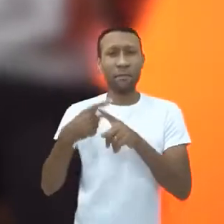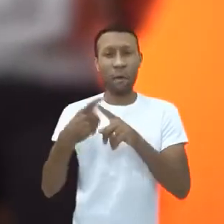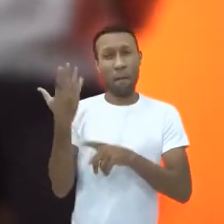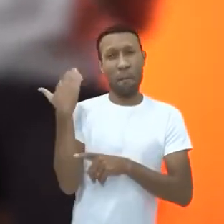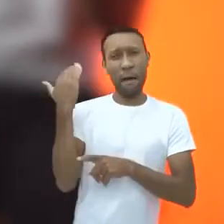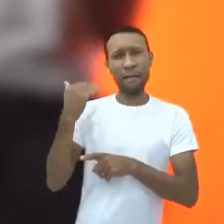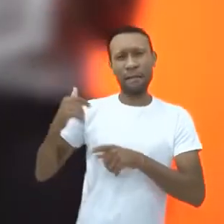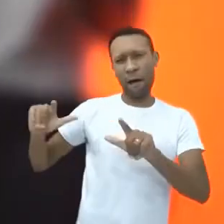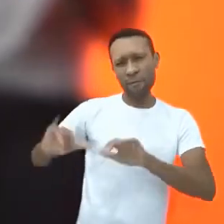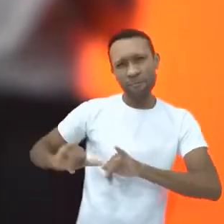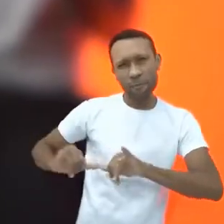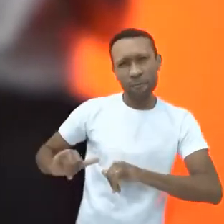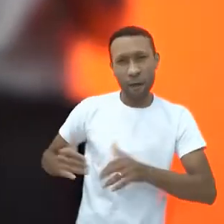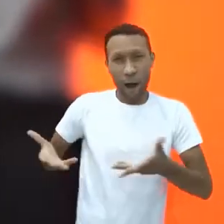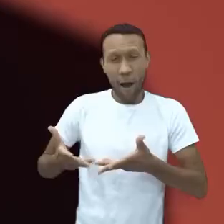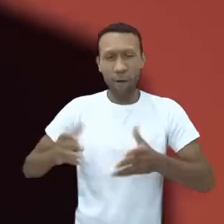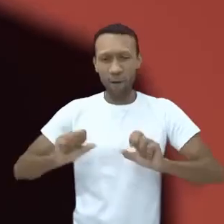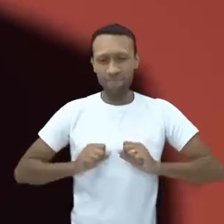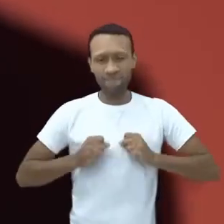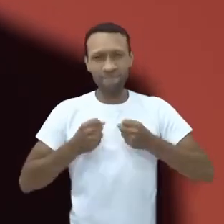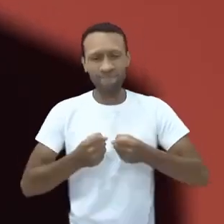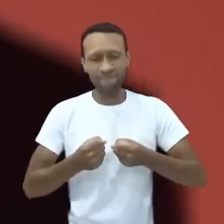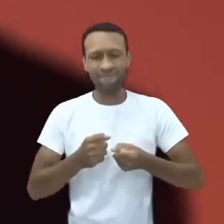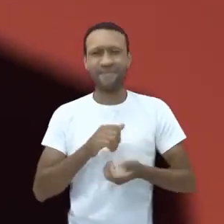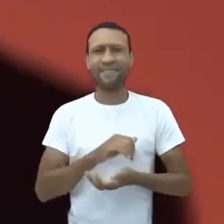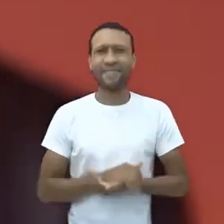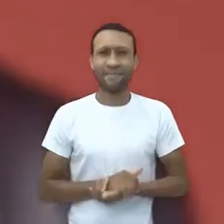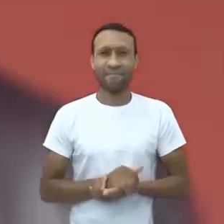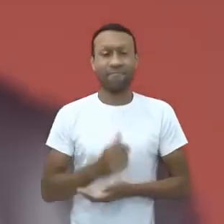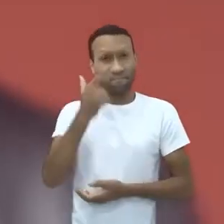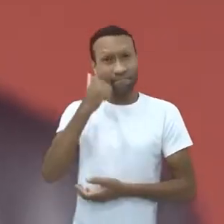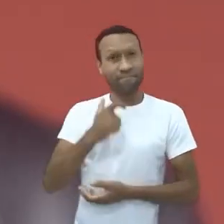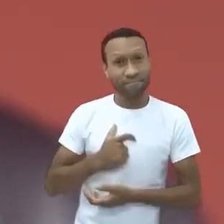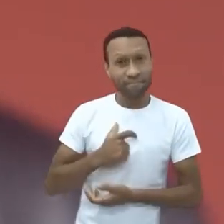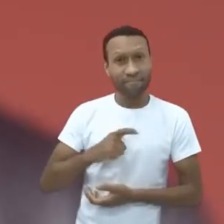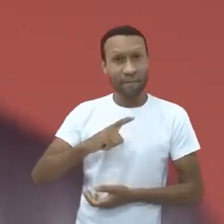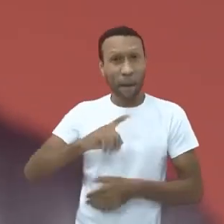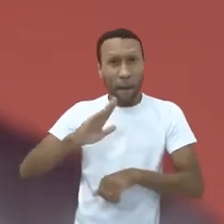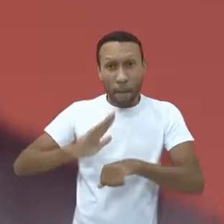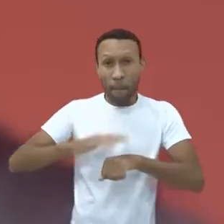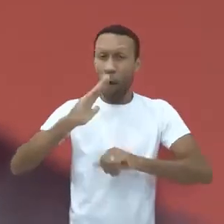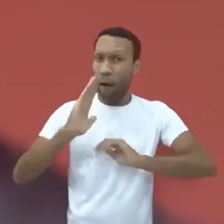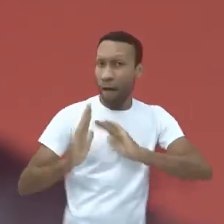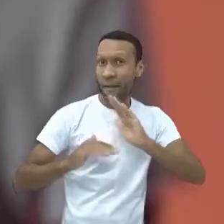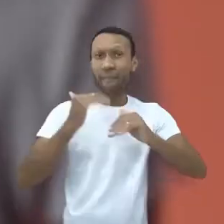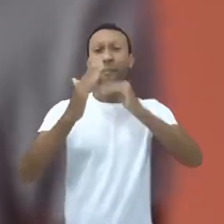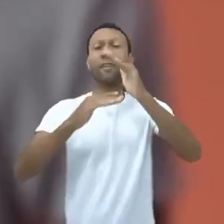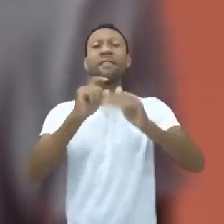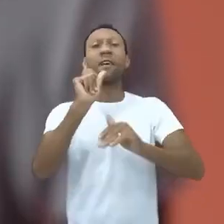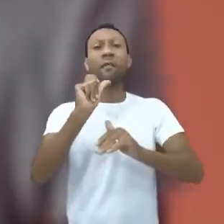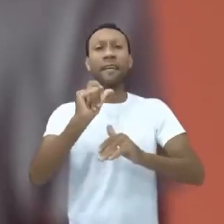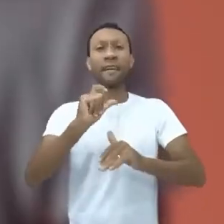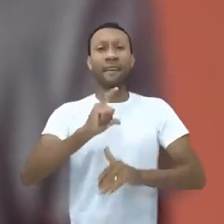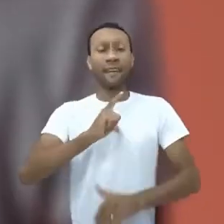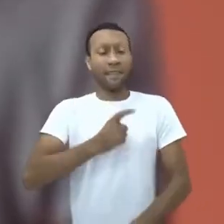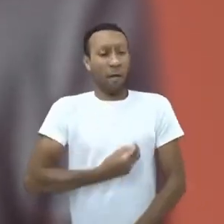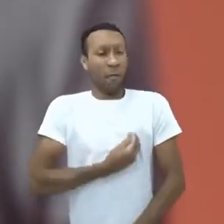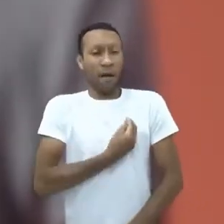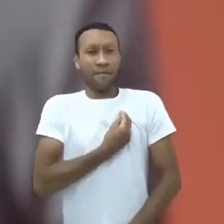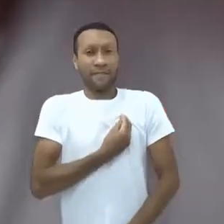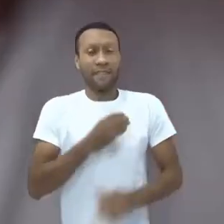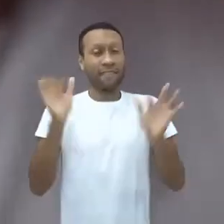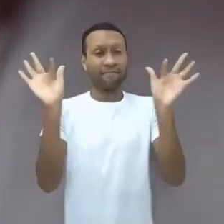Organizado. Organizado. E com consequências mais sérias na sociedade. Influenciar a eleição, espalhar fake news,